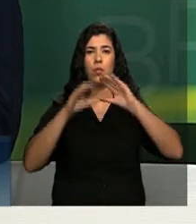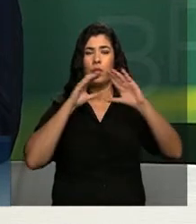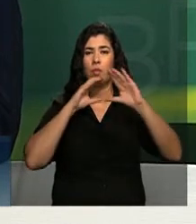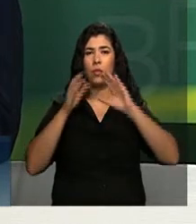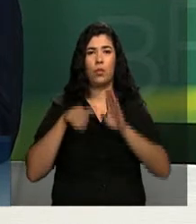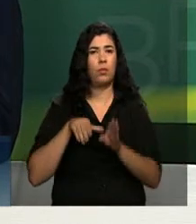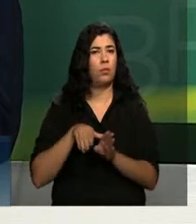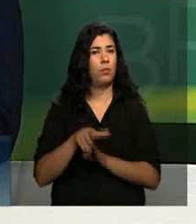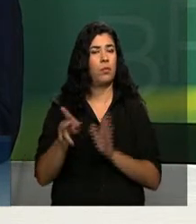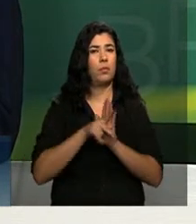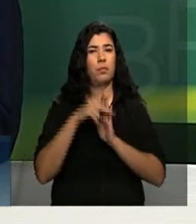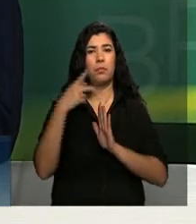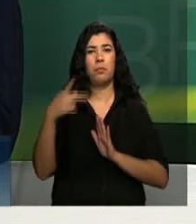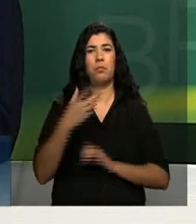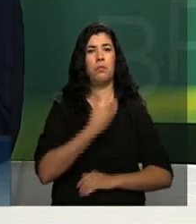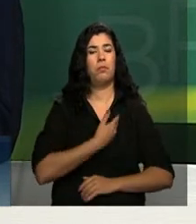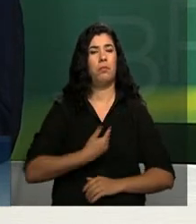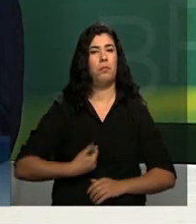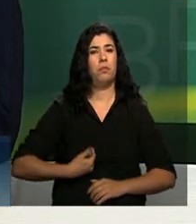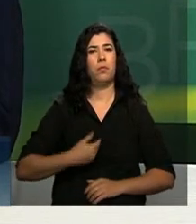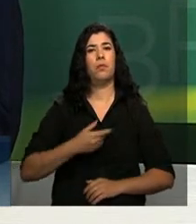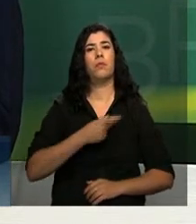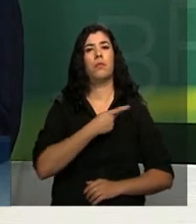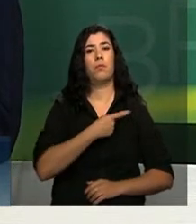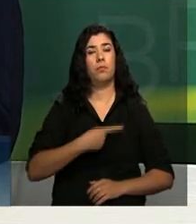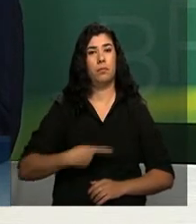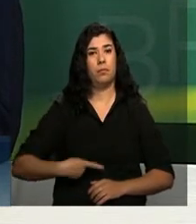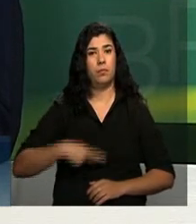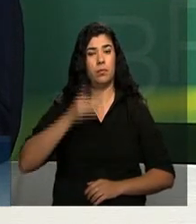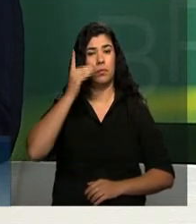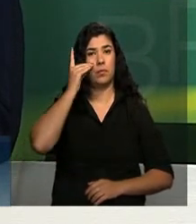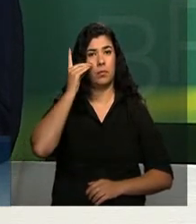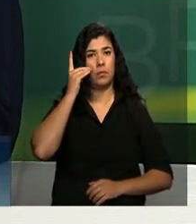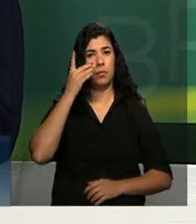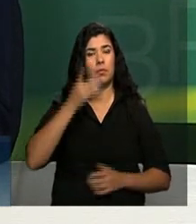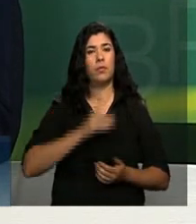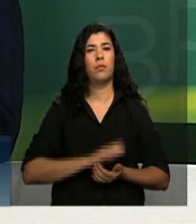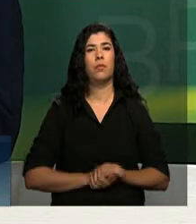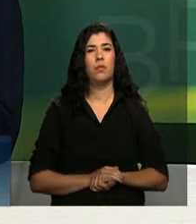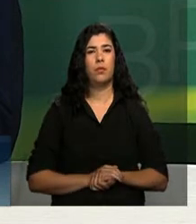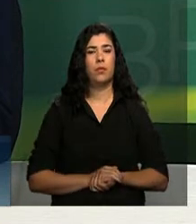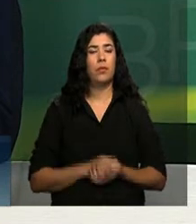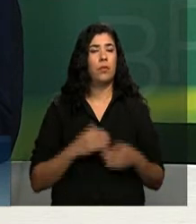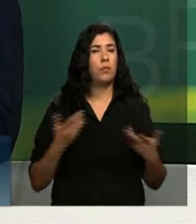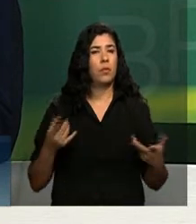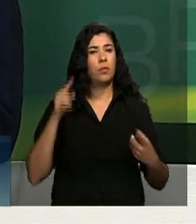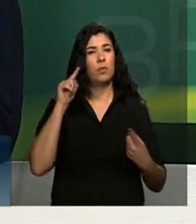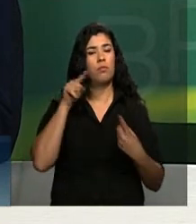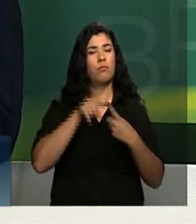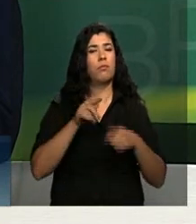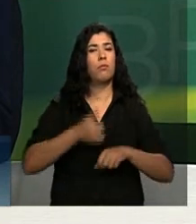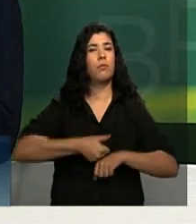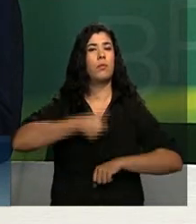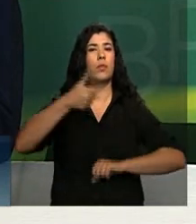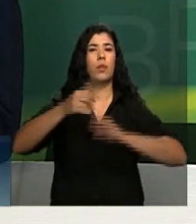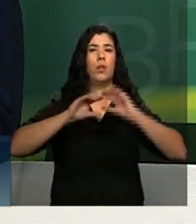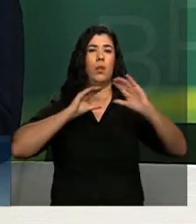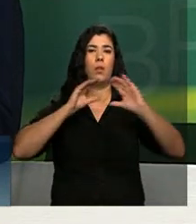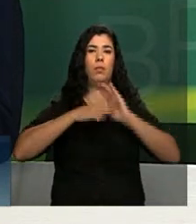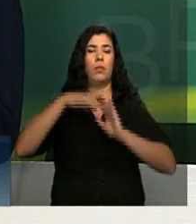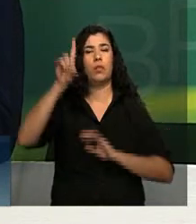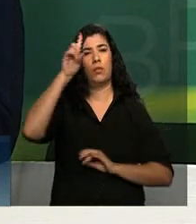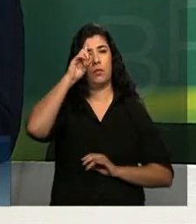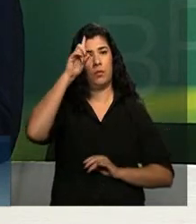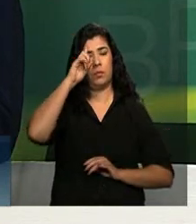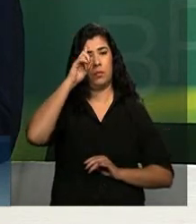orientação da presidenta Dilma. Portanto, a postura da presidenta é de valorizar o trabalho dos veículos de comunicação no seu cotidiano.